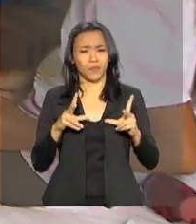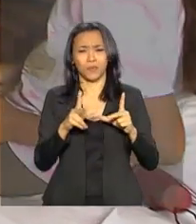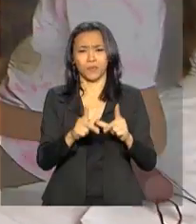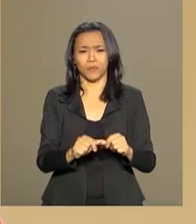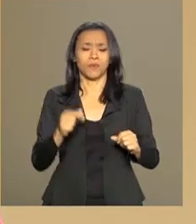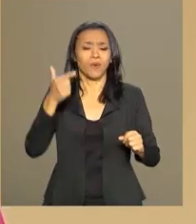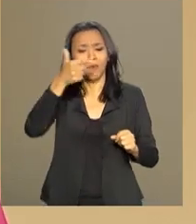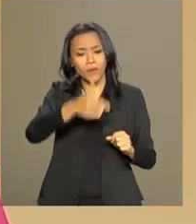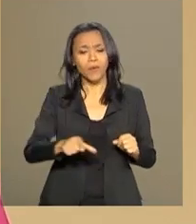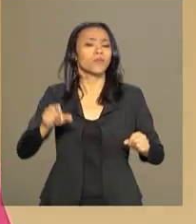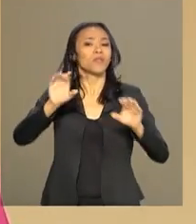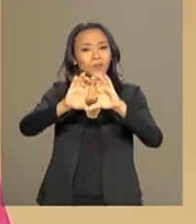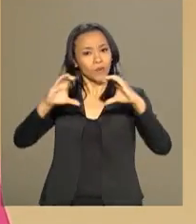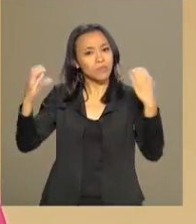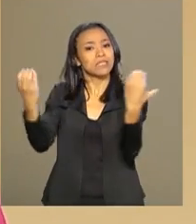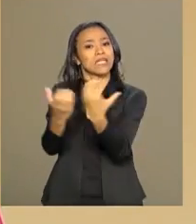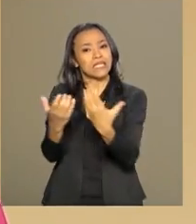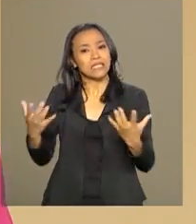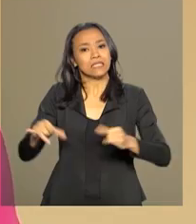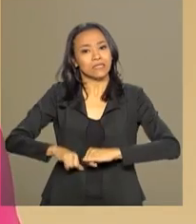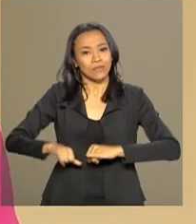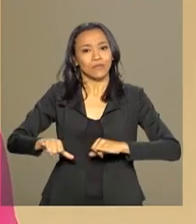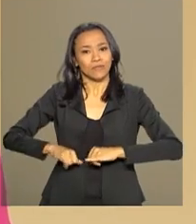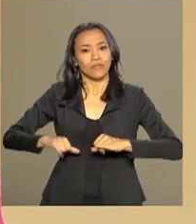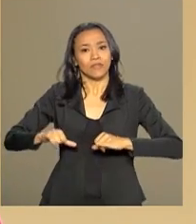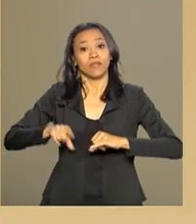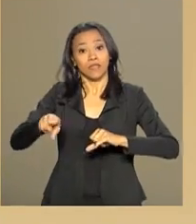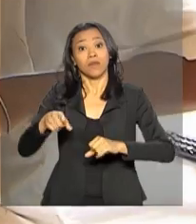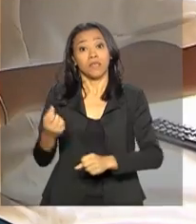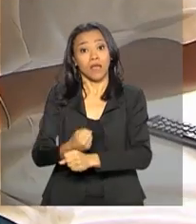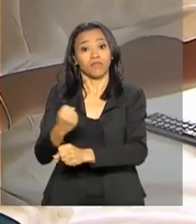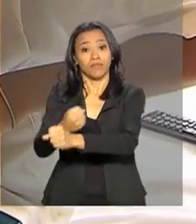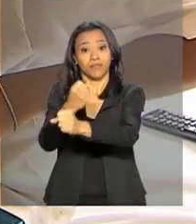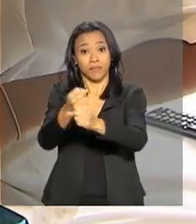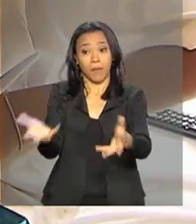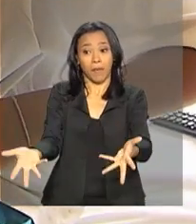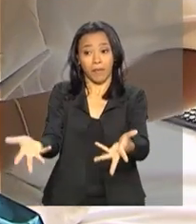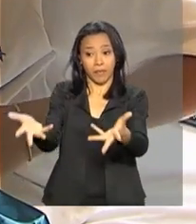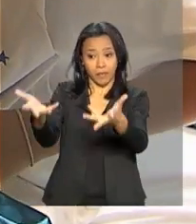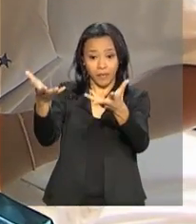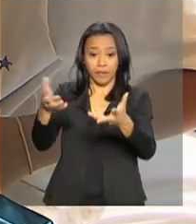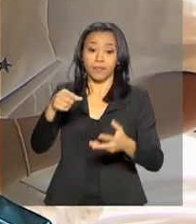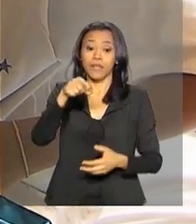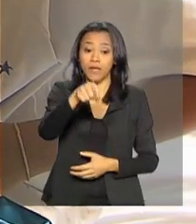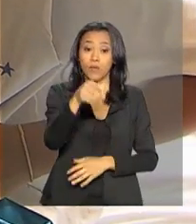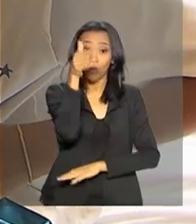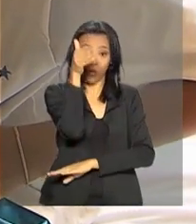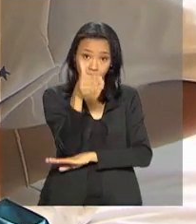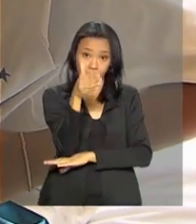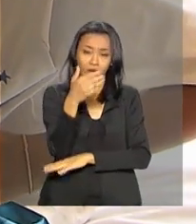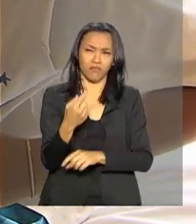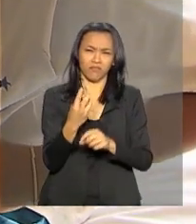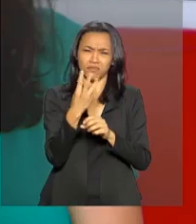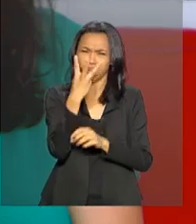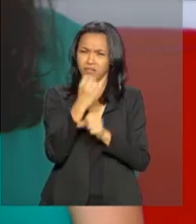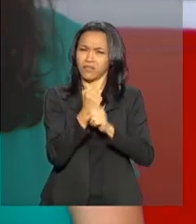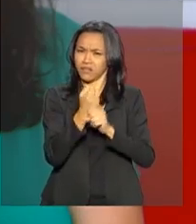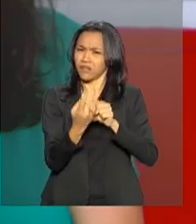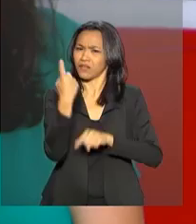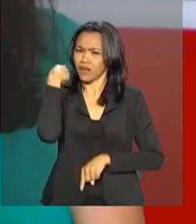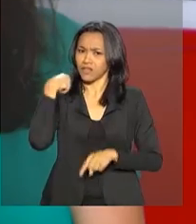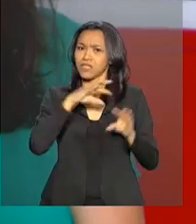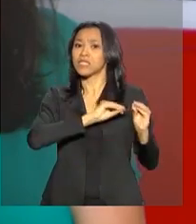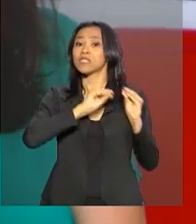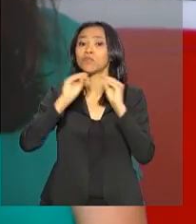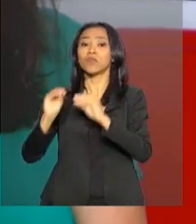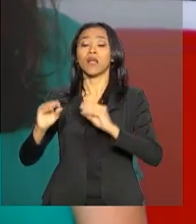outra comunidade atingida pela lama que está em processo de reassentamento. Do hotel em que estavam três anos atrás, eles se